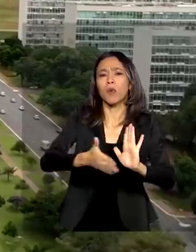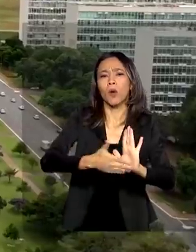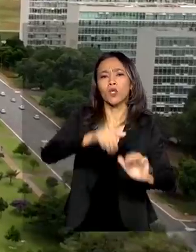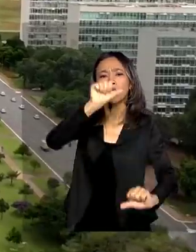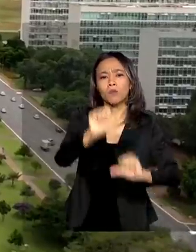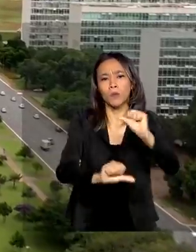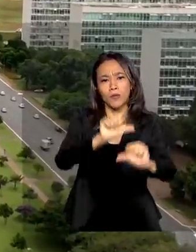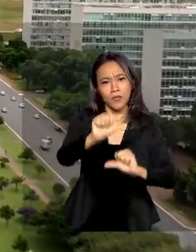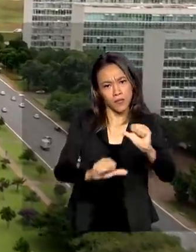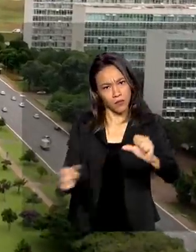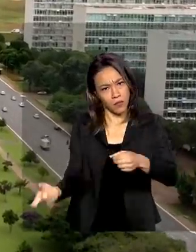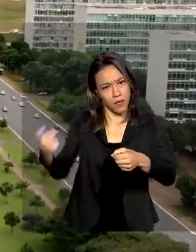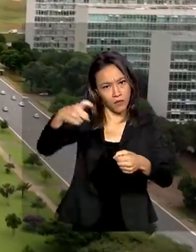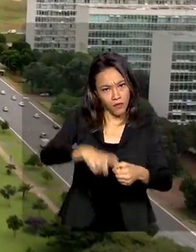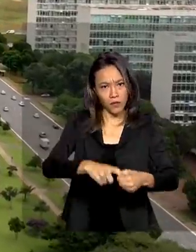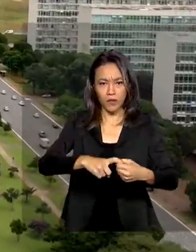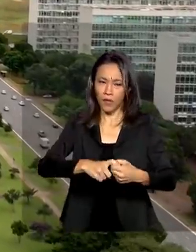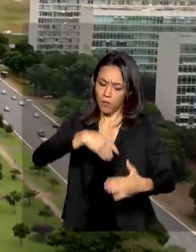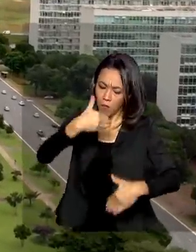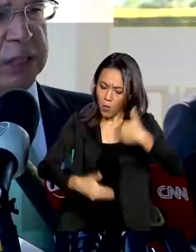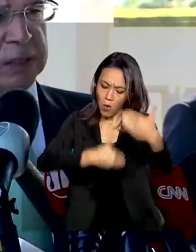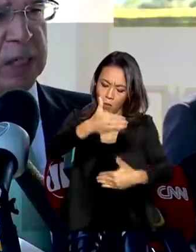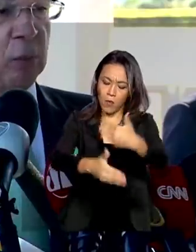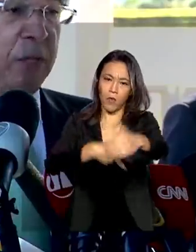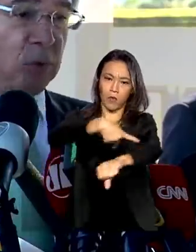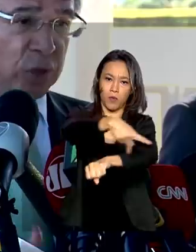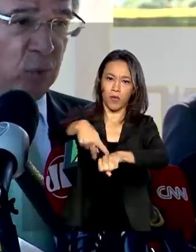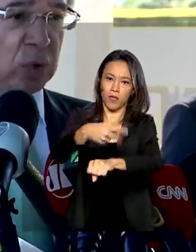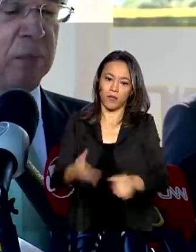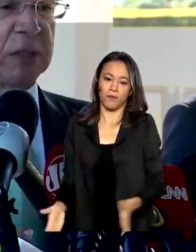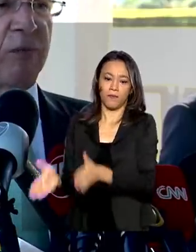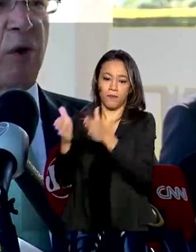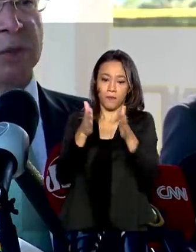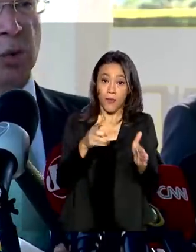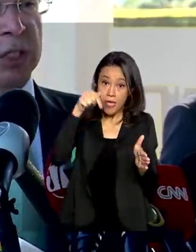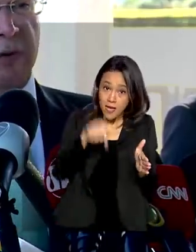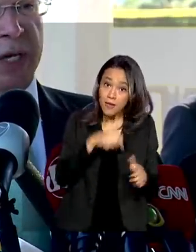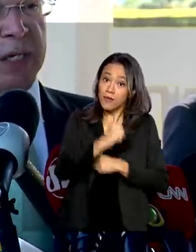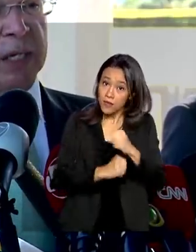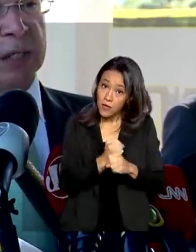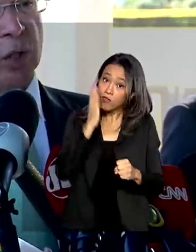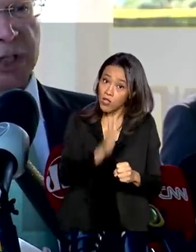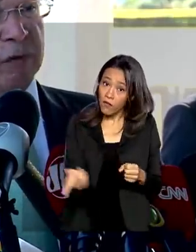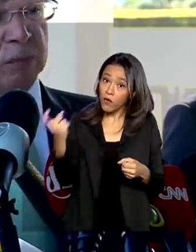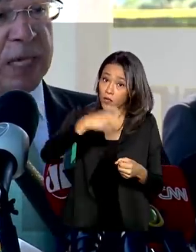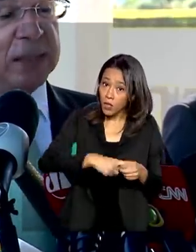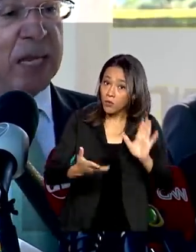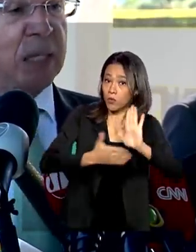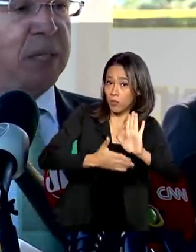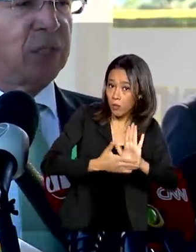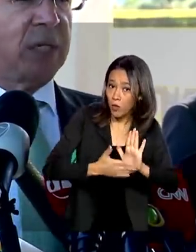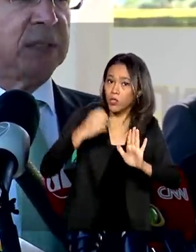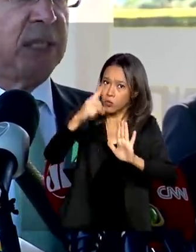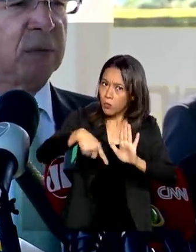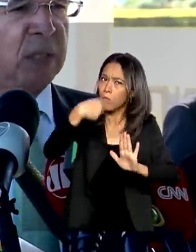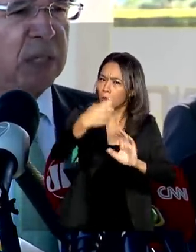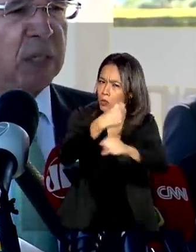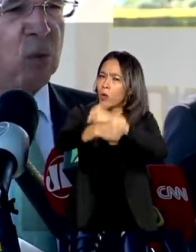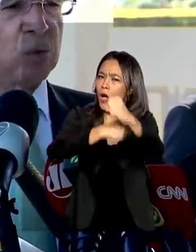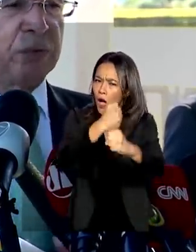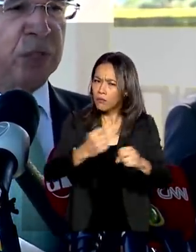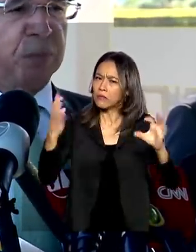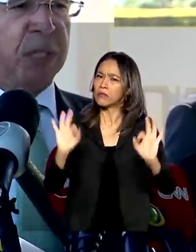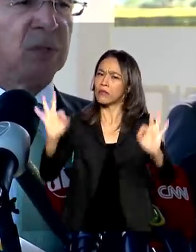para retomar o crescimento do país. Esse ano mesmo nós já voltamos às reformas e o ano que vem nós já vamos estar certamente crescendo